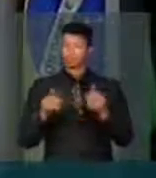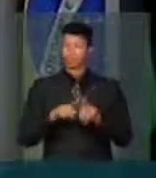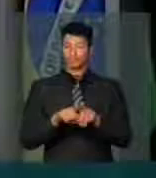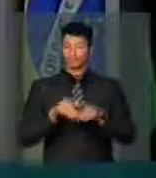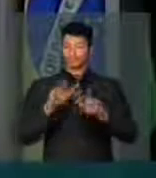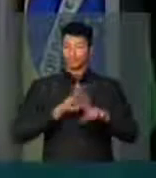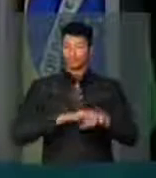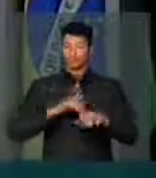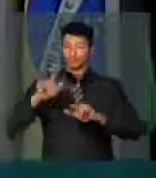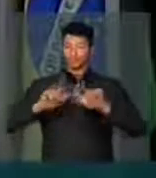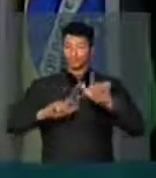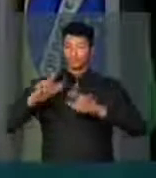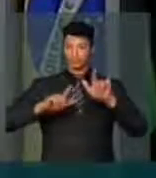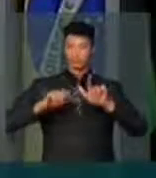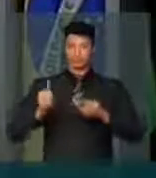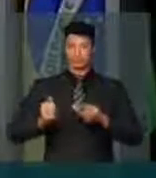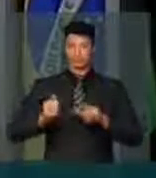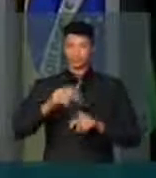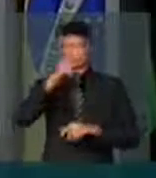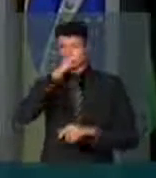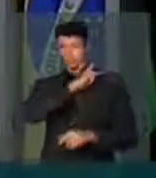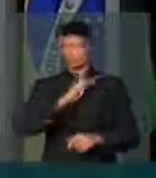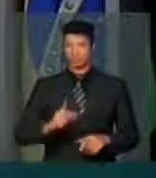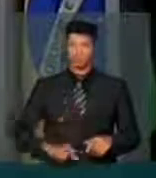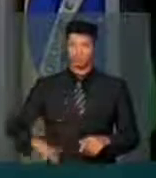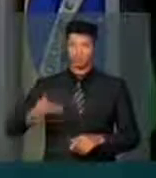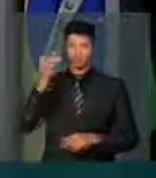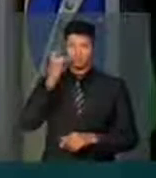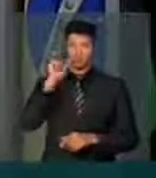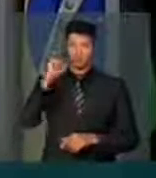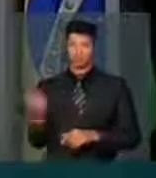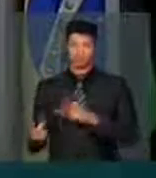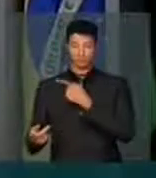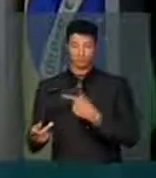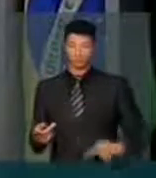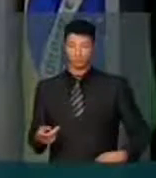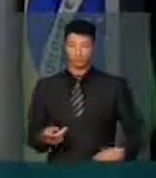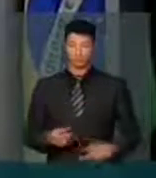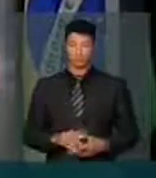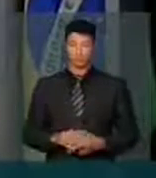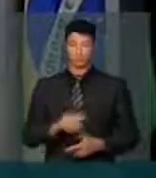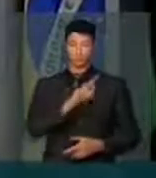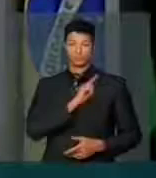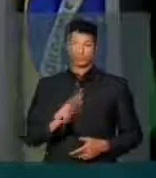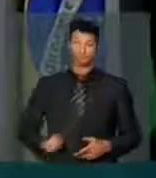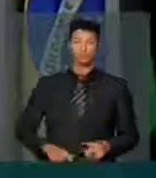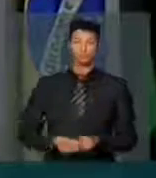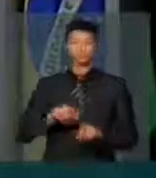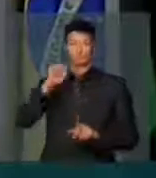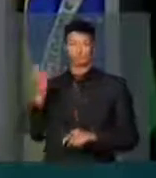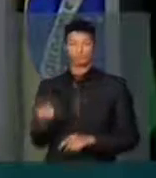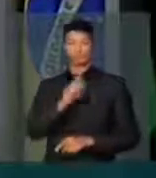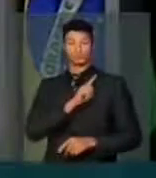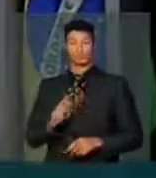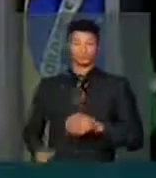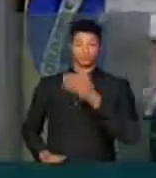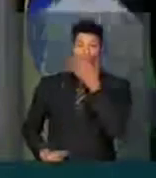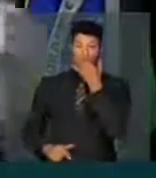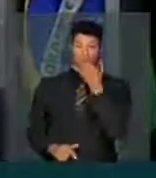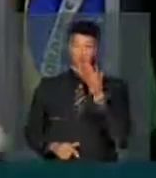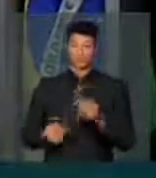somente o tempo de televisão do presidente da república e do vice-presidente, do governador e do vice-governador,